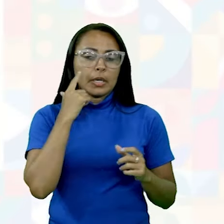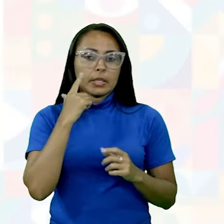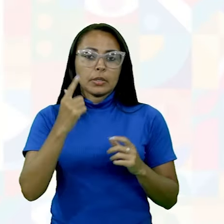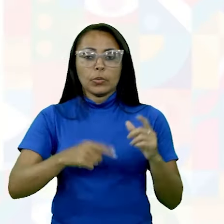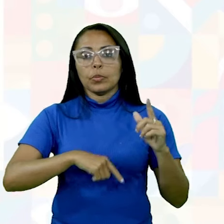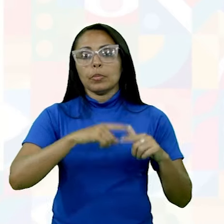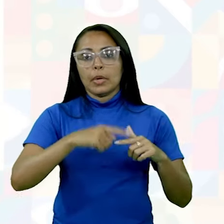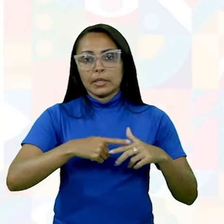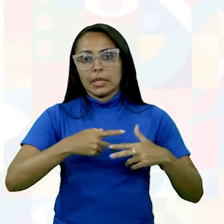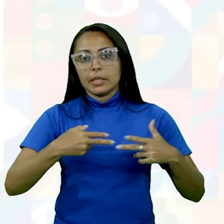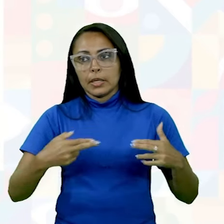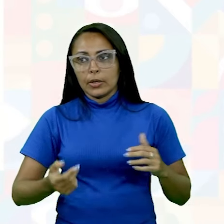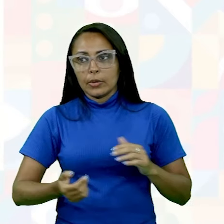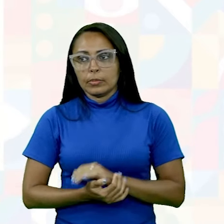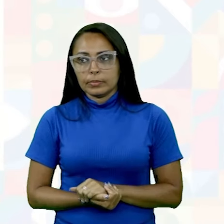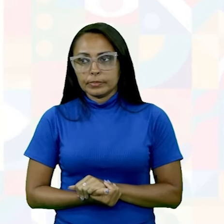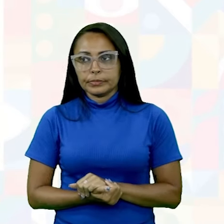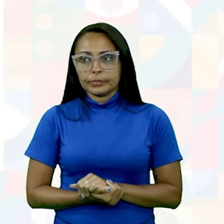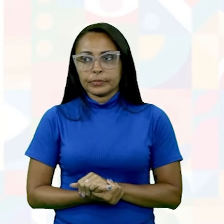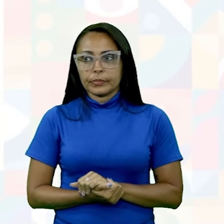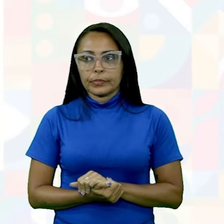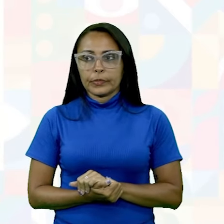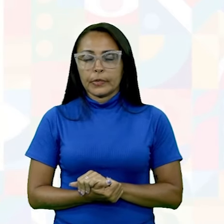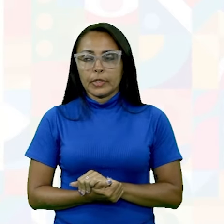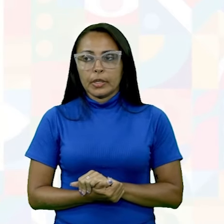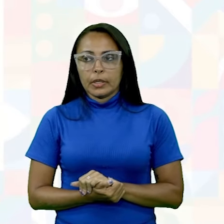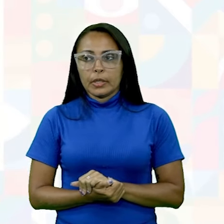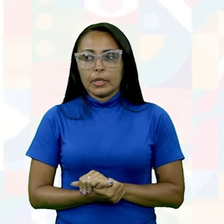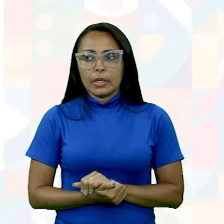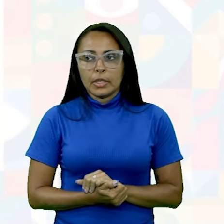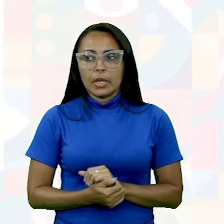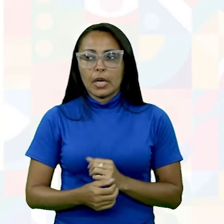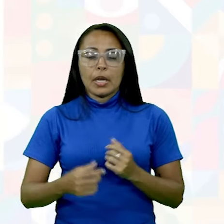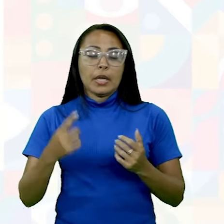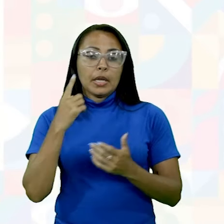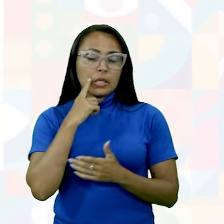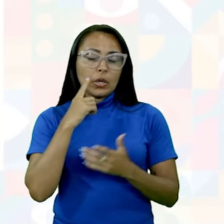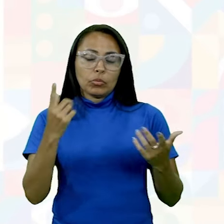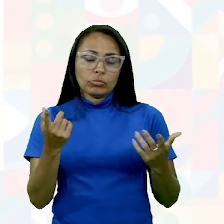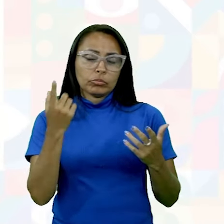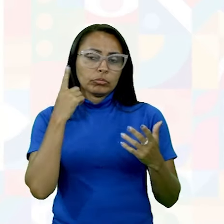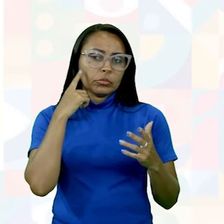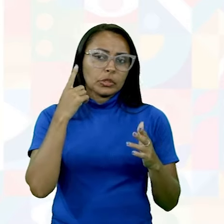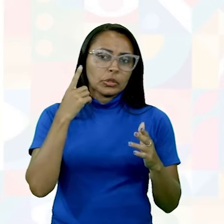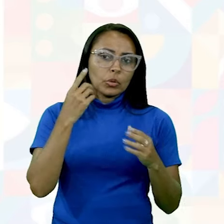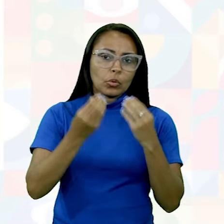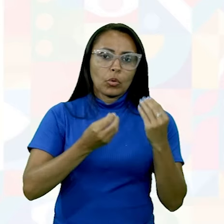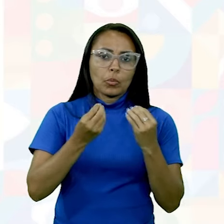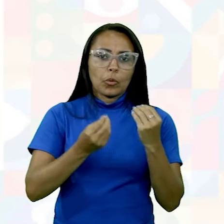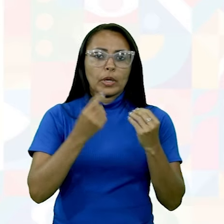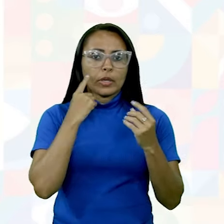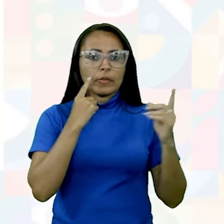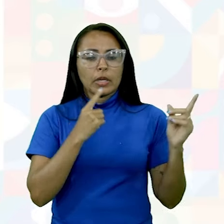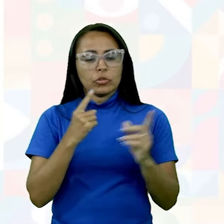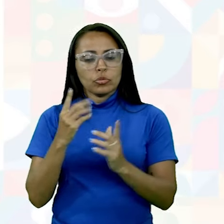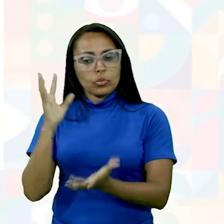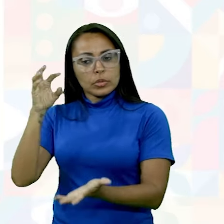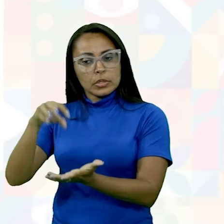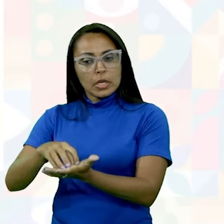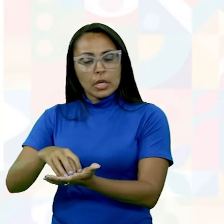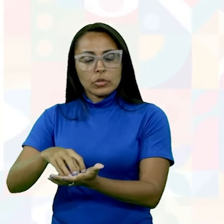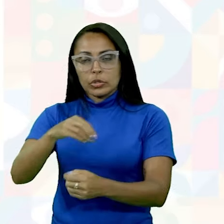materiais. Chegando na organização, esse pedido chegando até o centro de distribuição, ele é